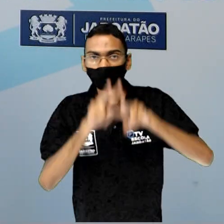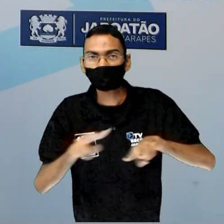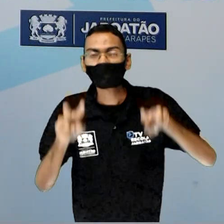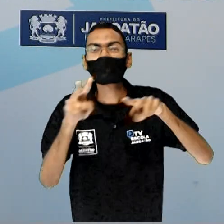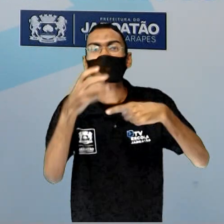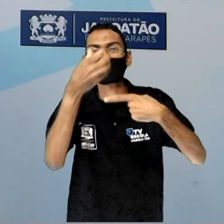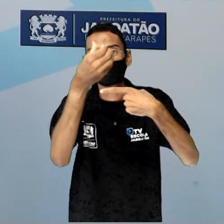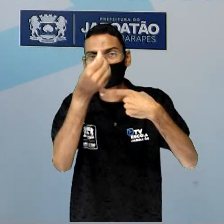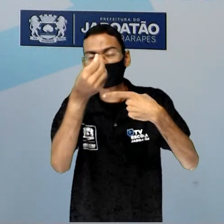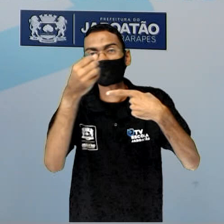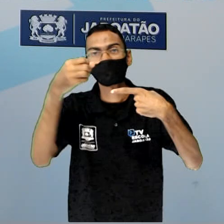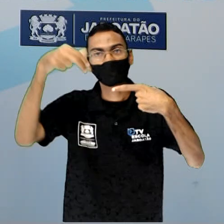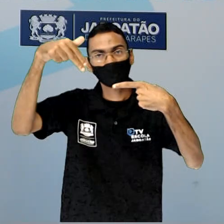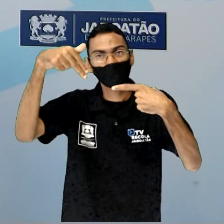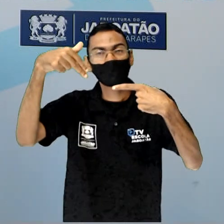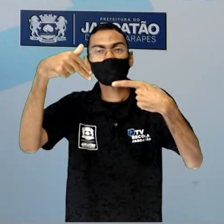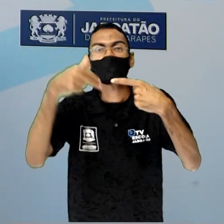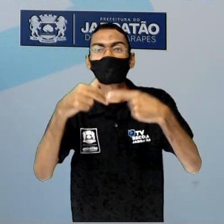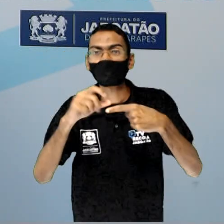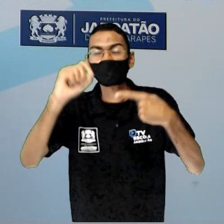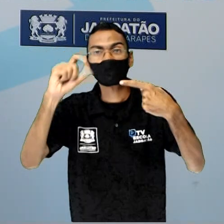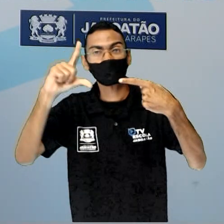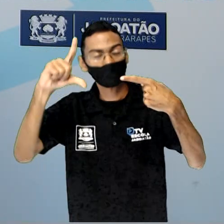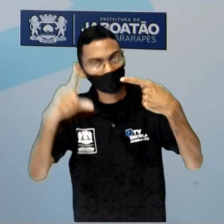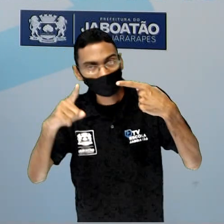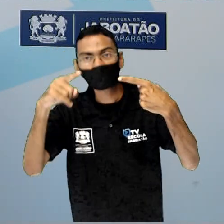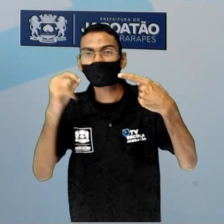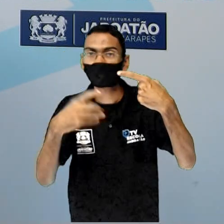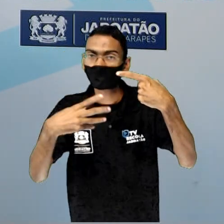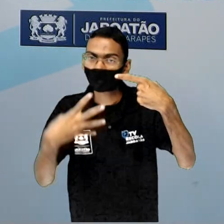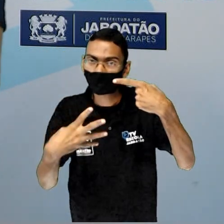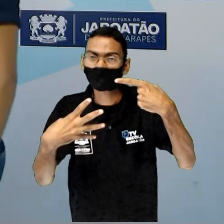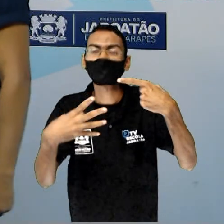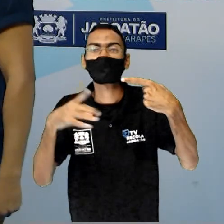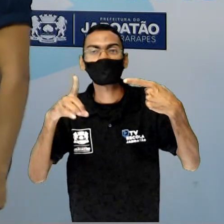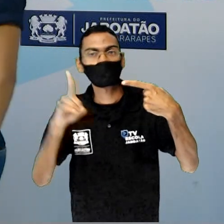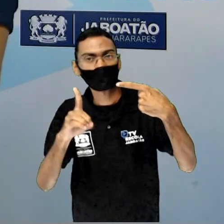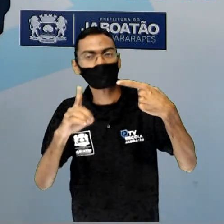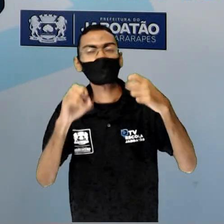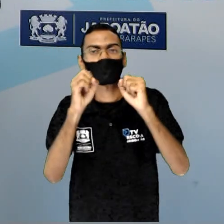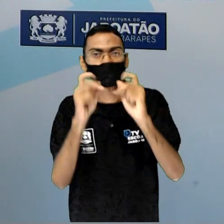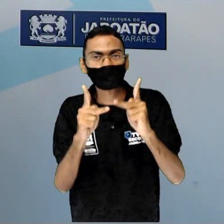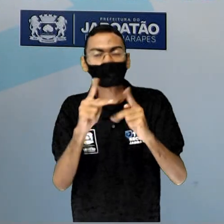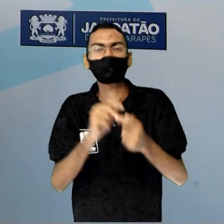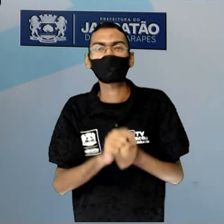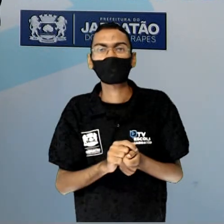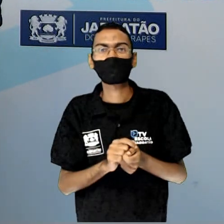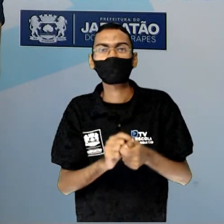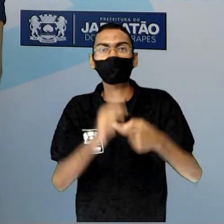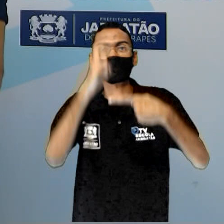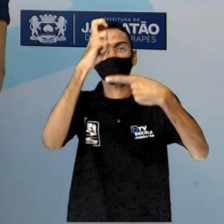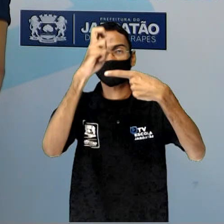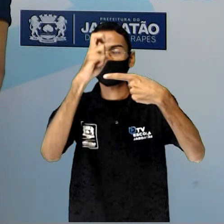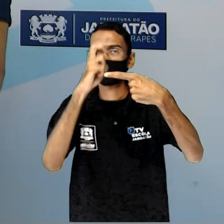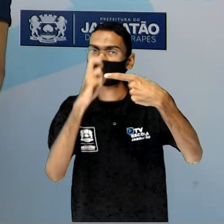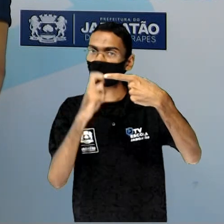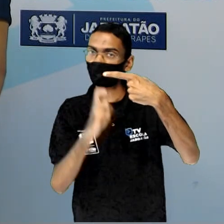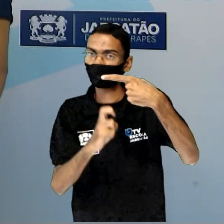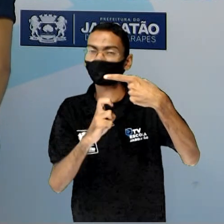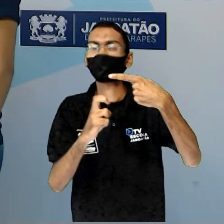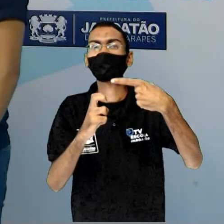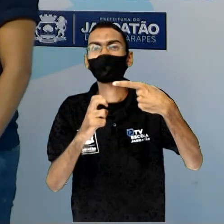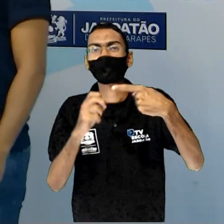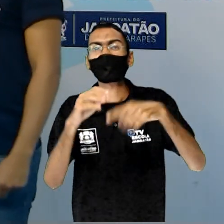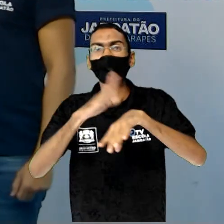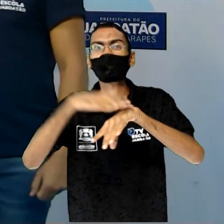é o numerador, é maior que 4, que é o denominador. 5 quintos mais 4 quintos